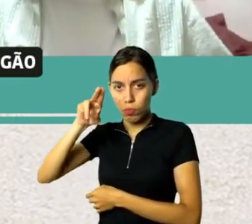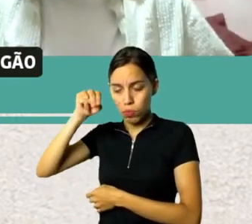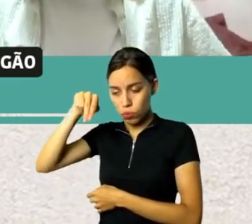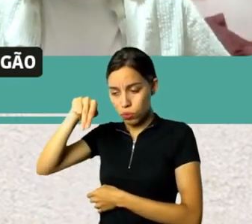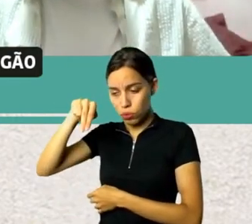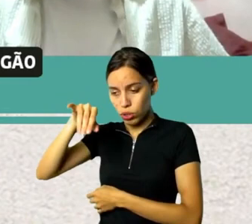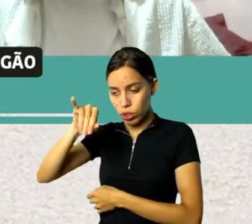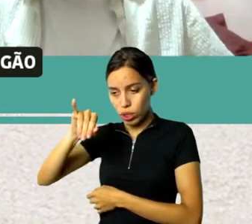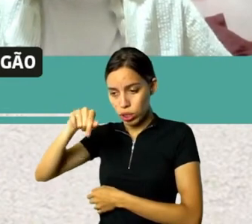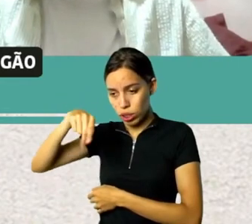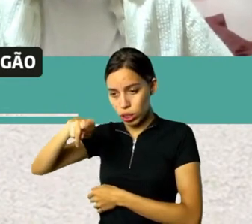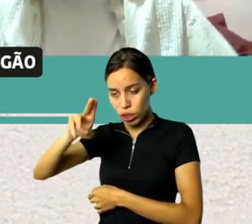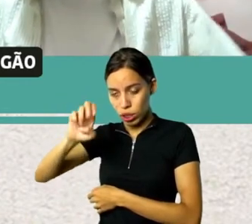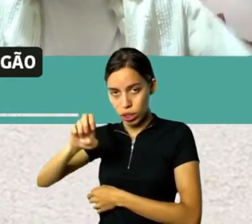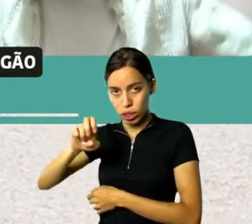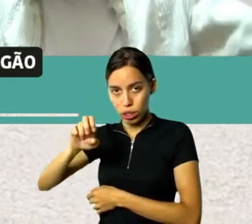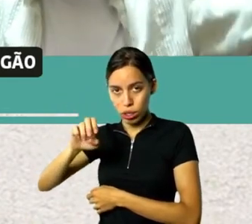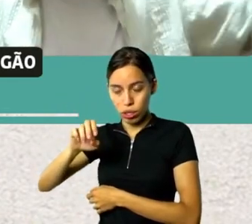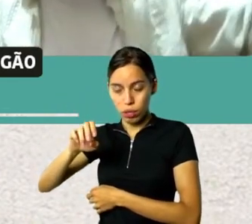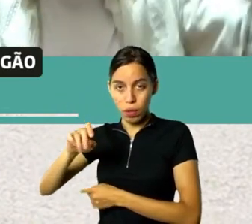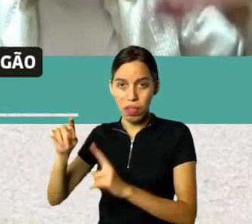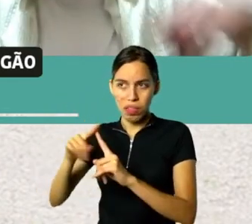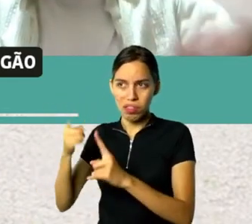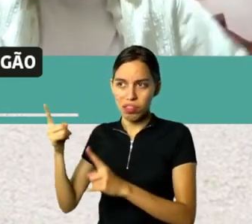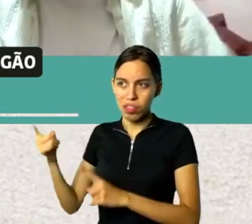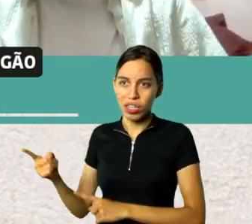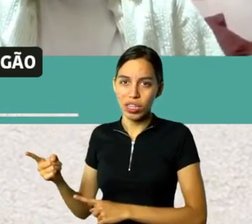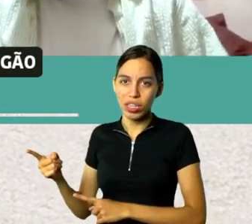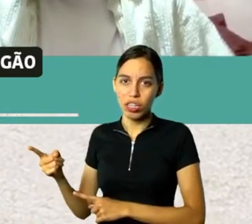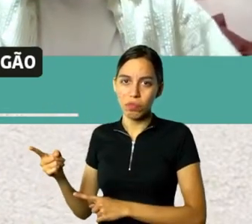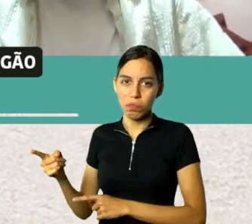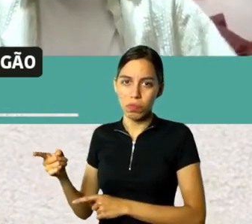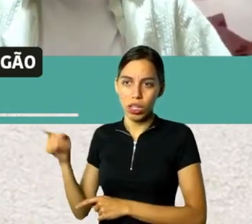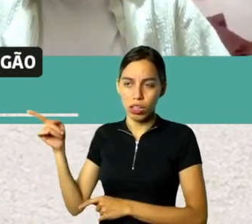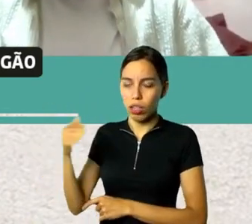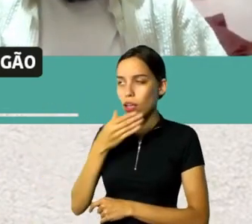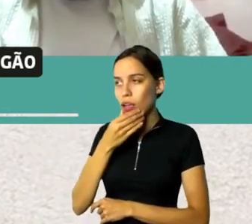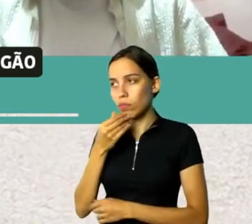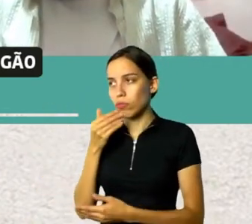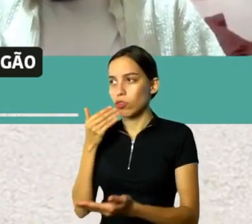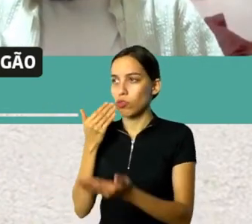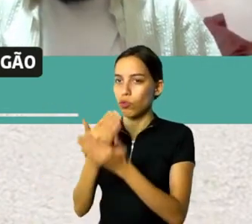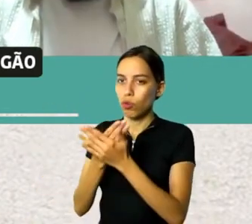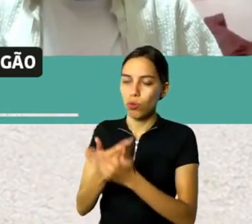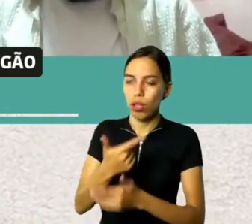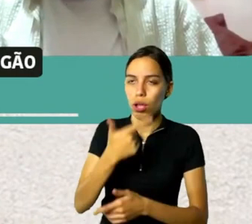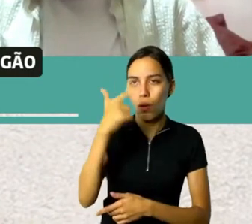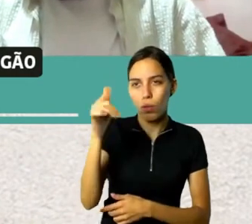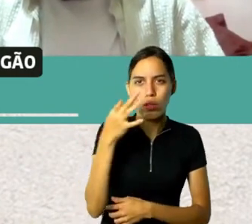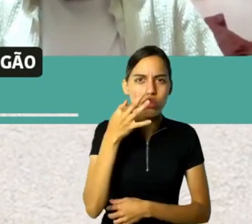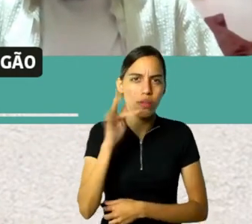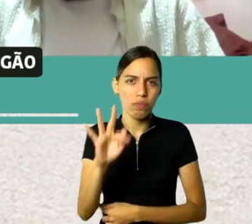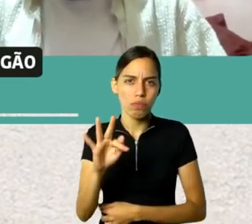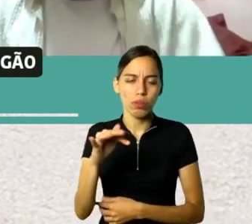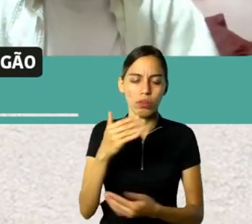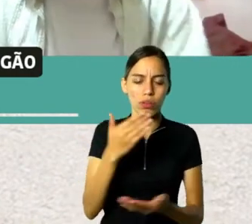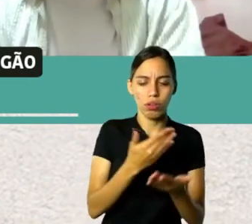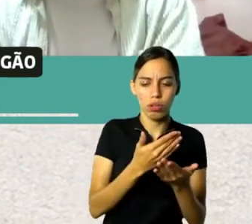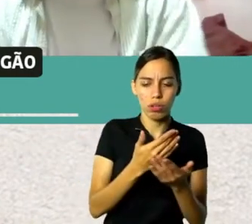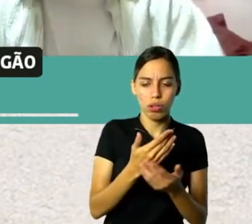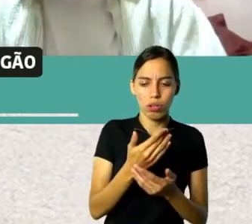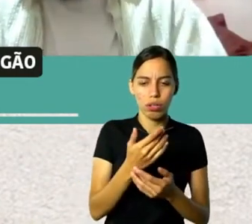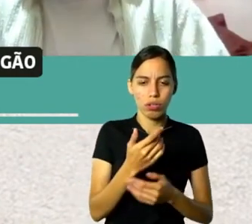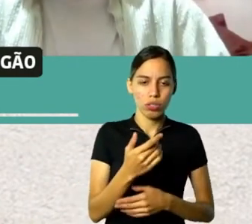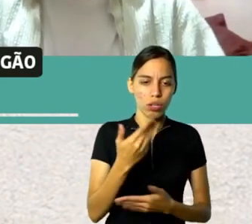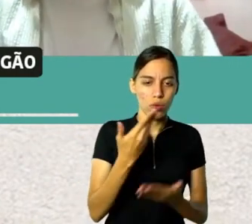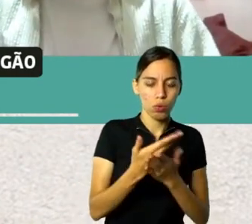tão grande, ele não se formou em Munique, mas também ele foi estudar em Florença, foi estudar em outros lugares, ele sempre estudava arte independente de faculdade